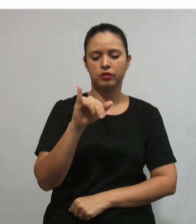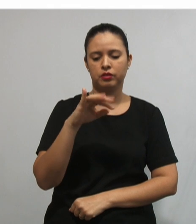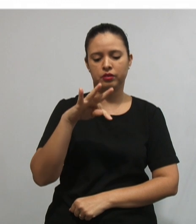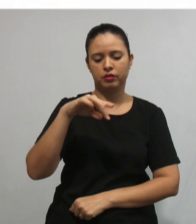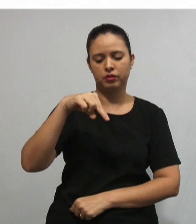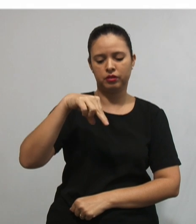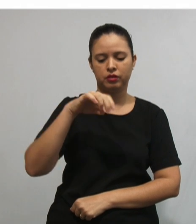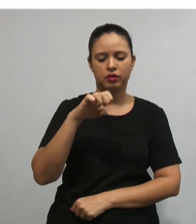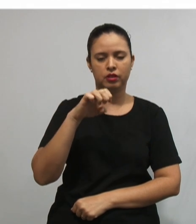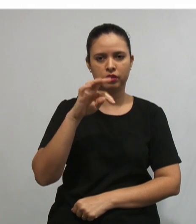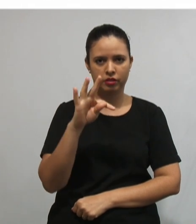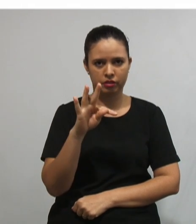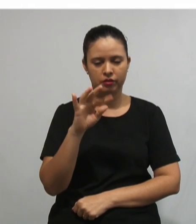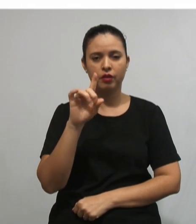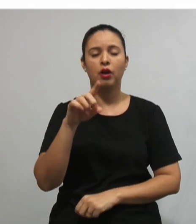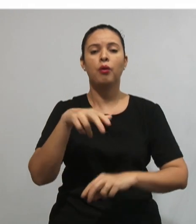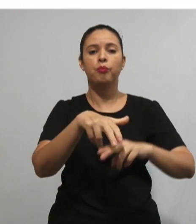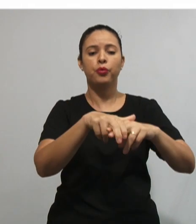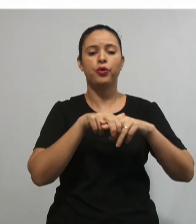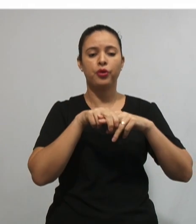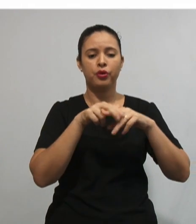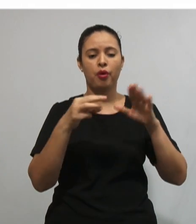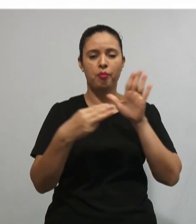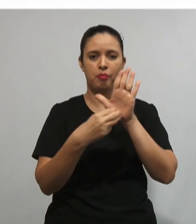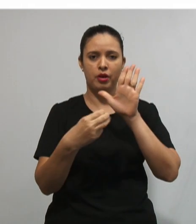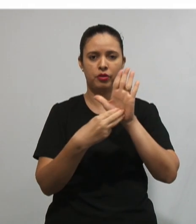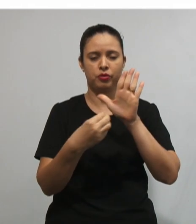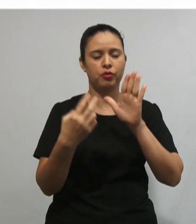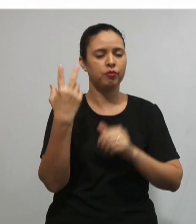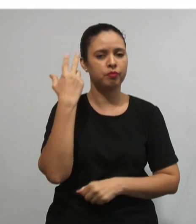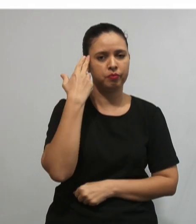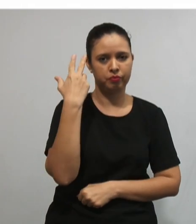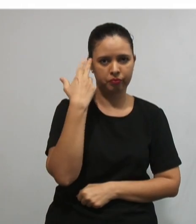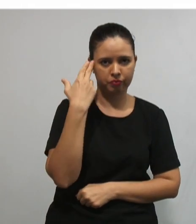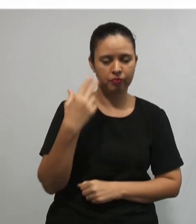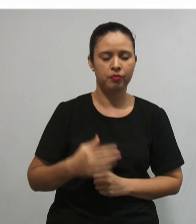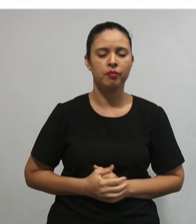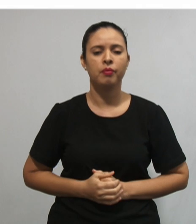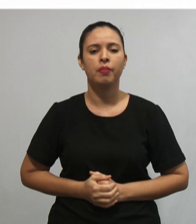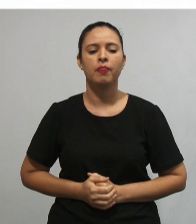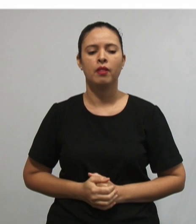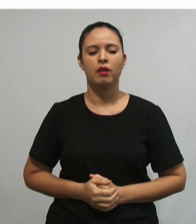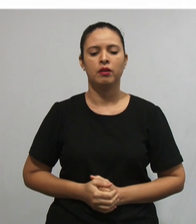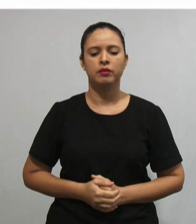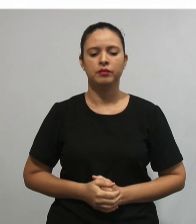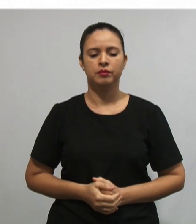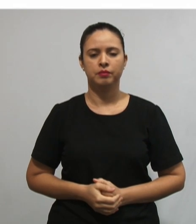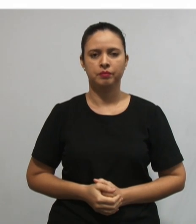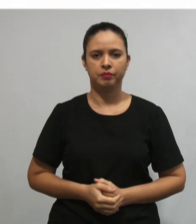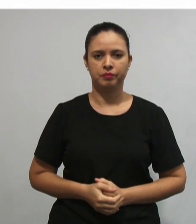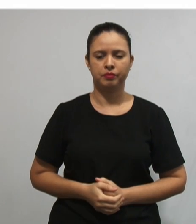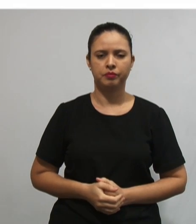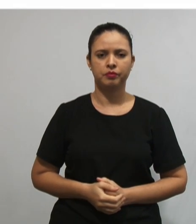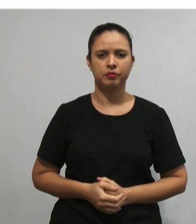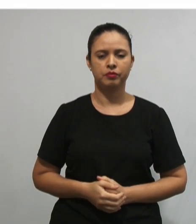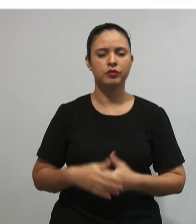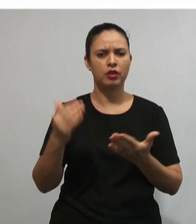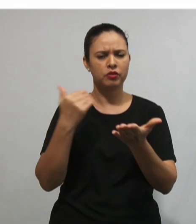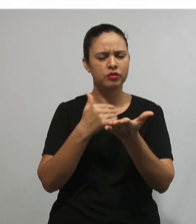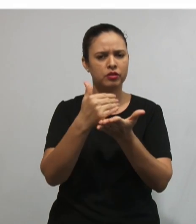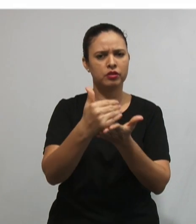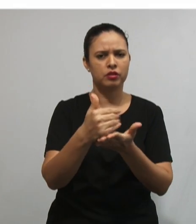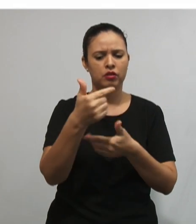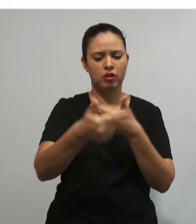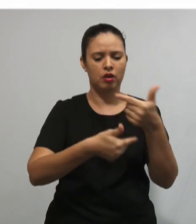isso, o Frenet criou o método natural. Então, Bessa diz assim, Ao iniciar seus trabalhos com as